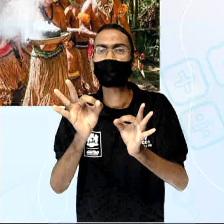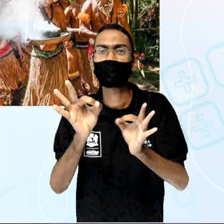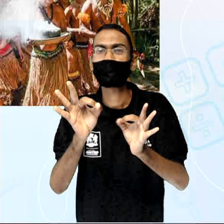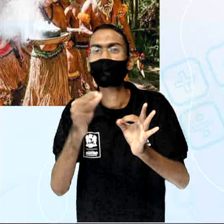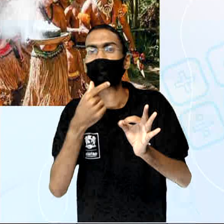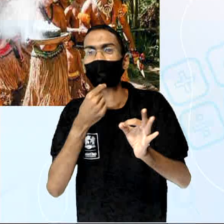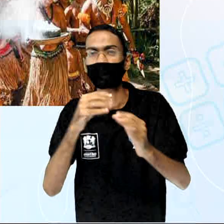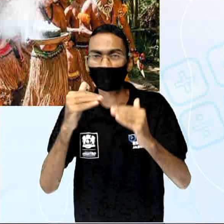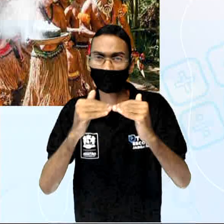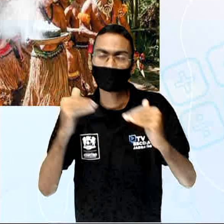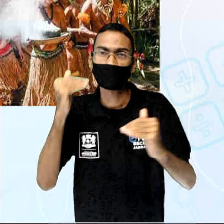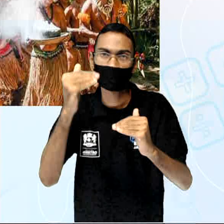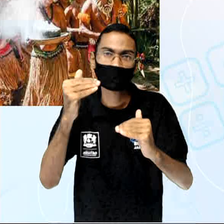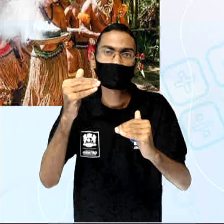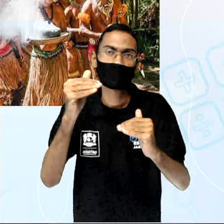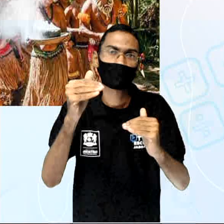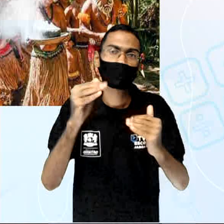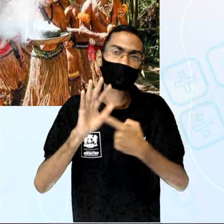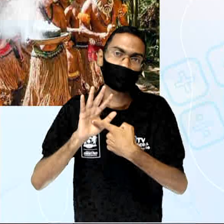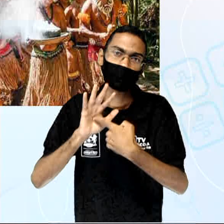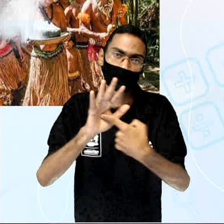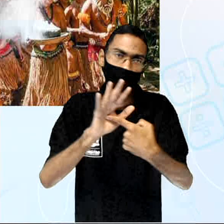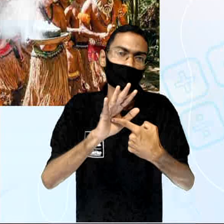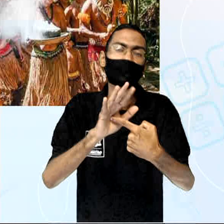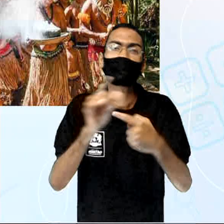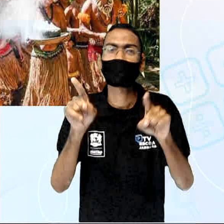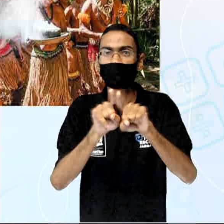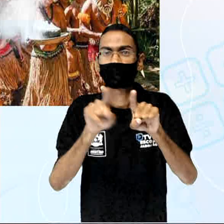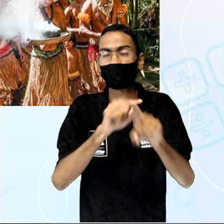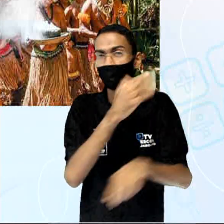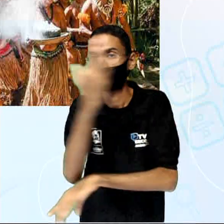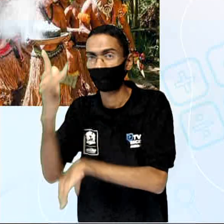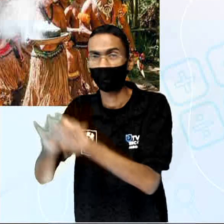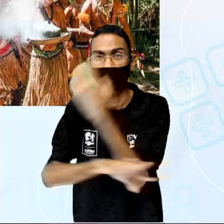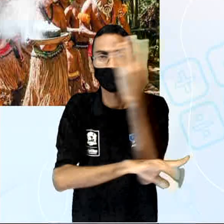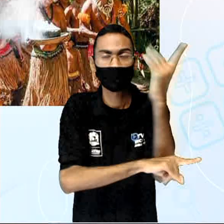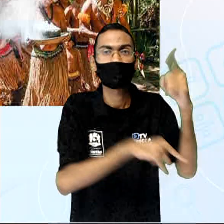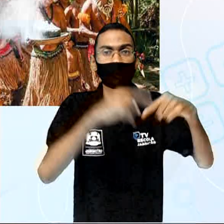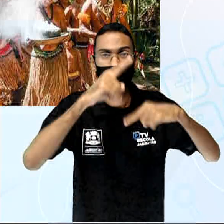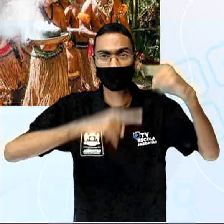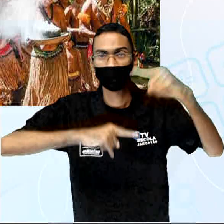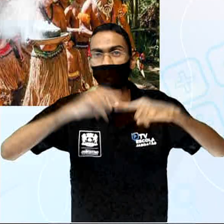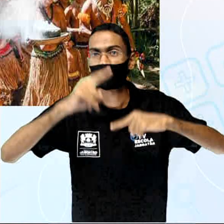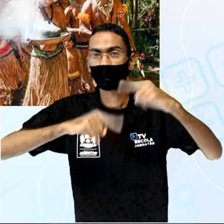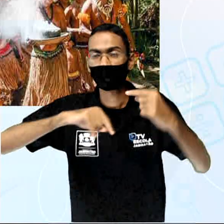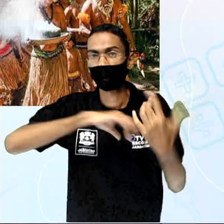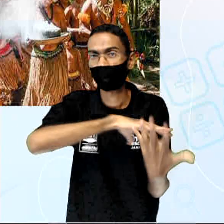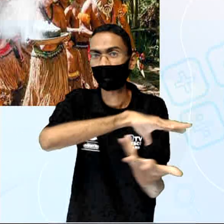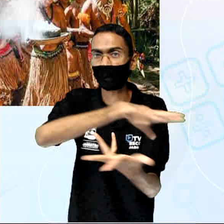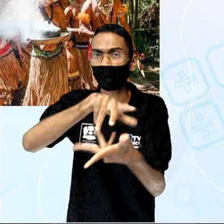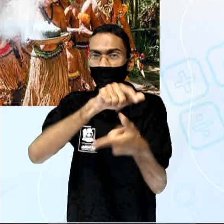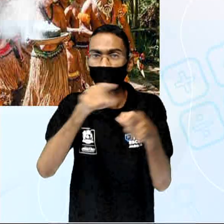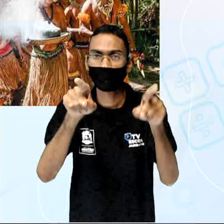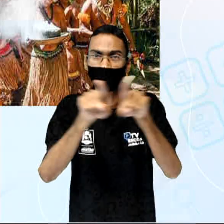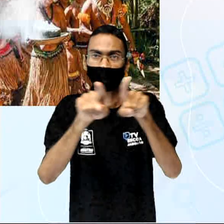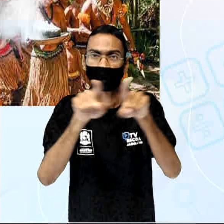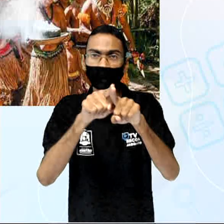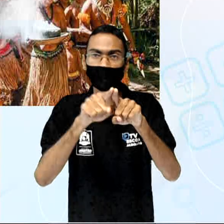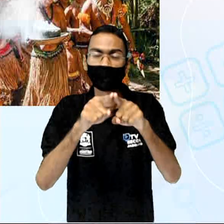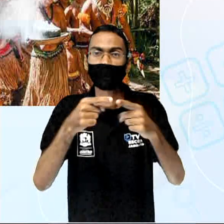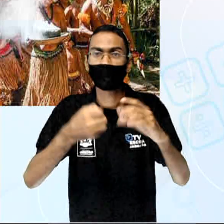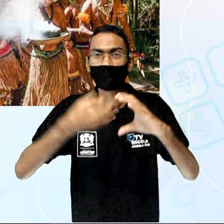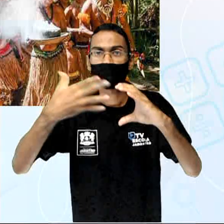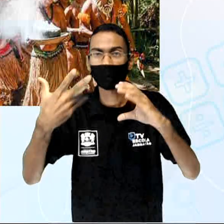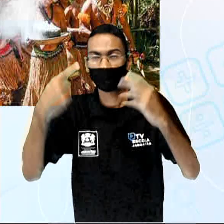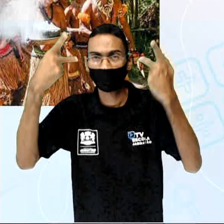a sua forma, os elementos da natureza, do planeta ou das próprias características humanas. Então,